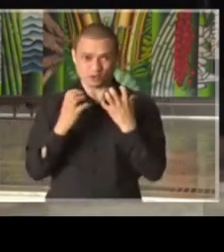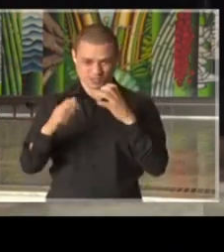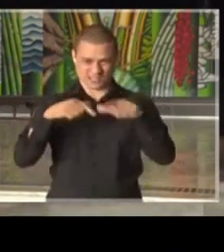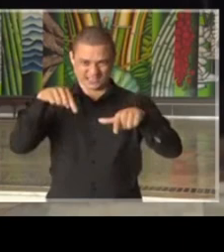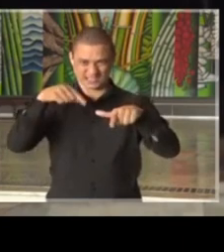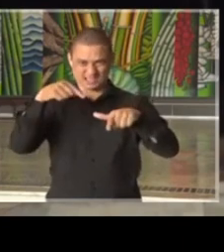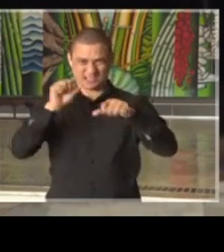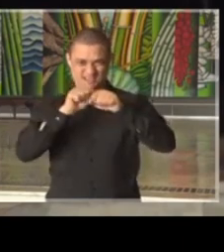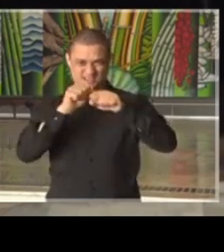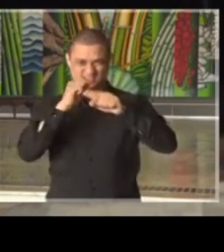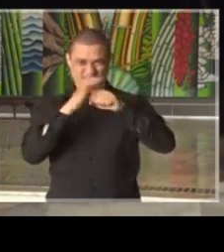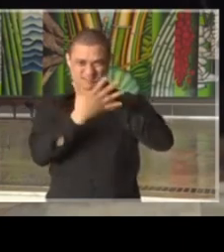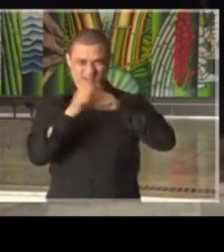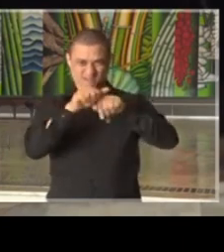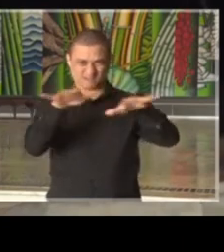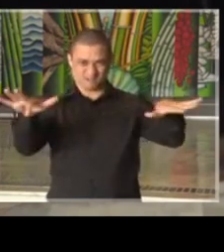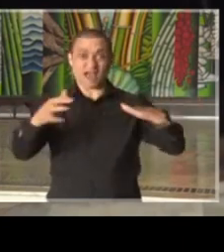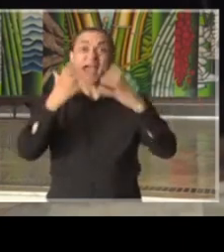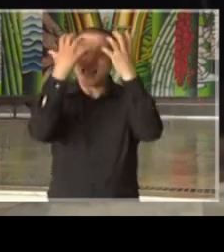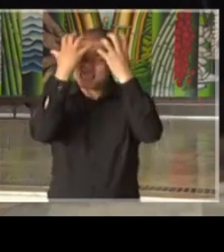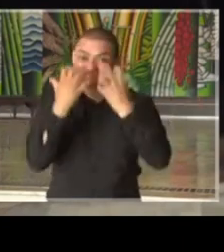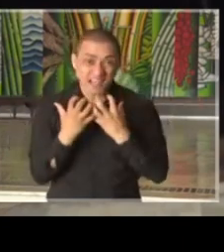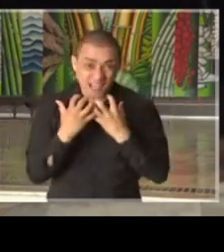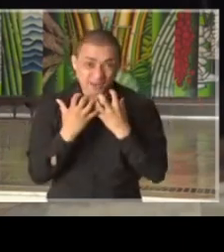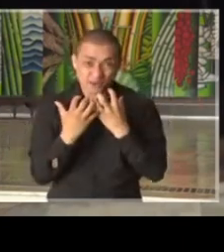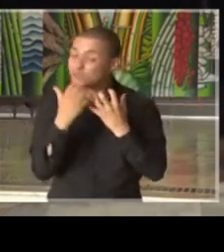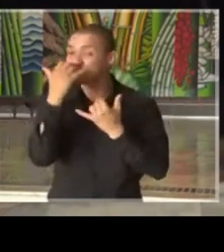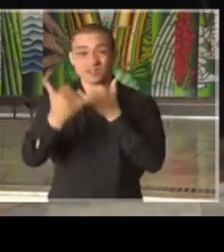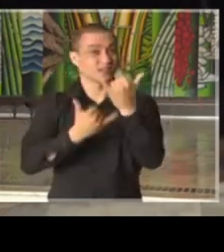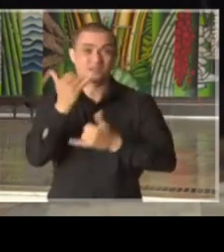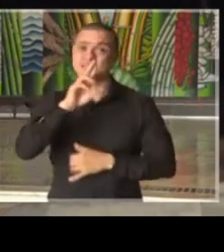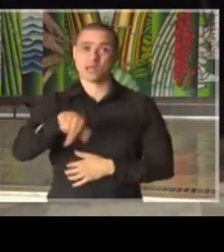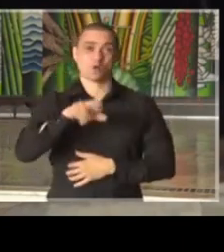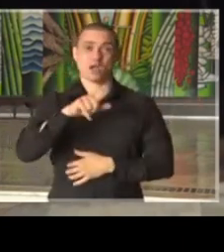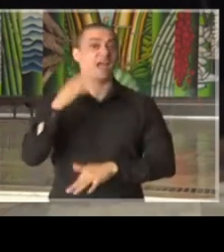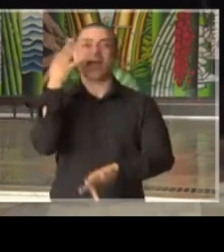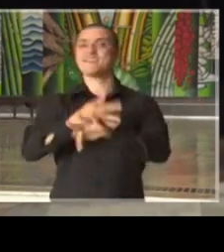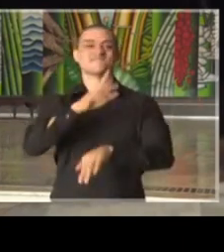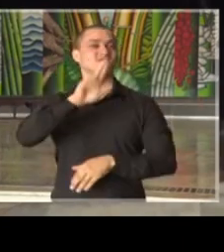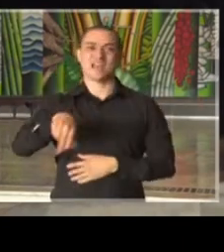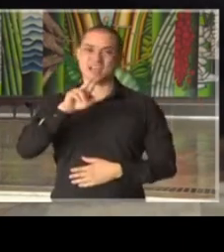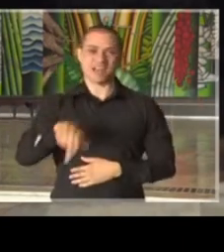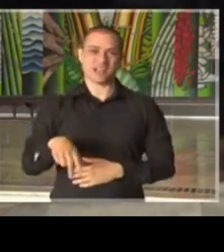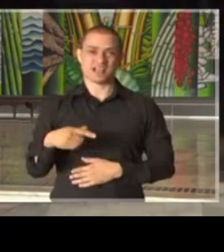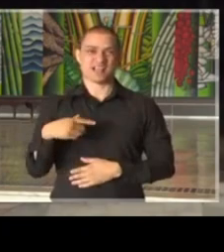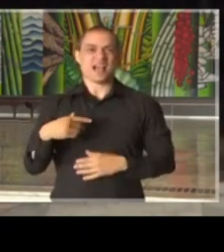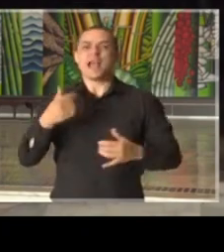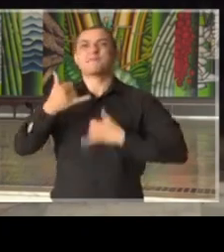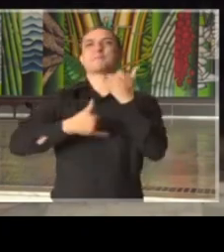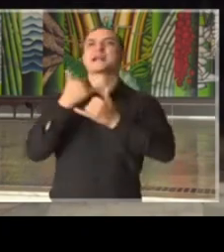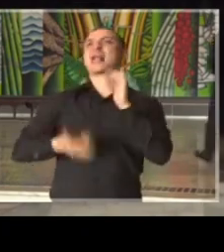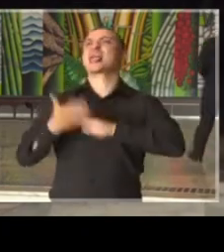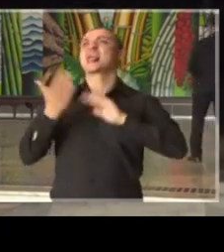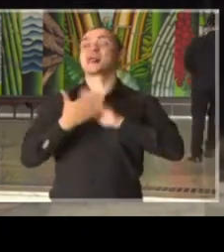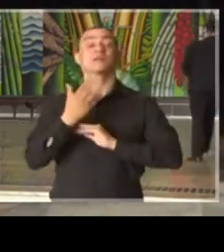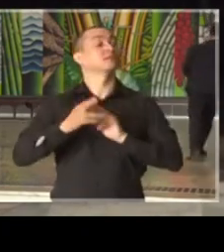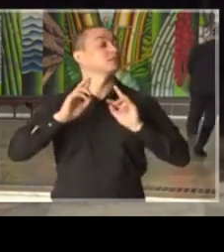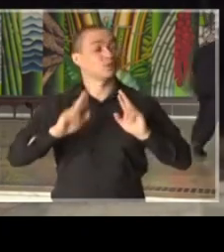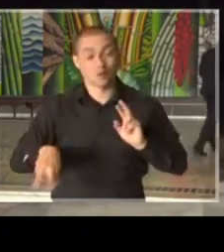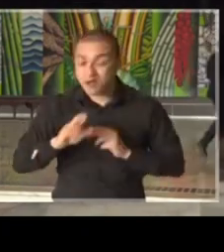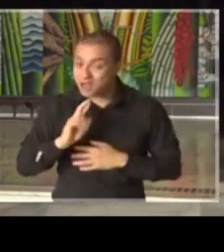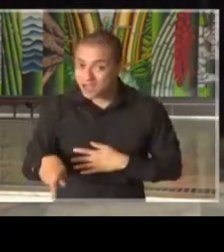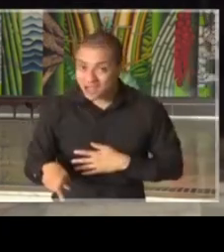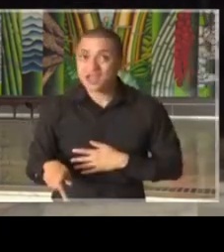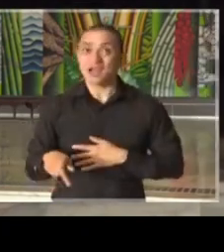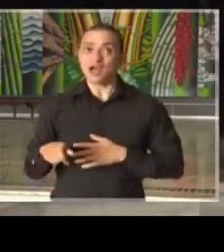pandemia. Isto não é férias, isto não é brincadeira. Nós estamos informados, o